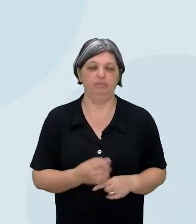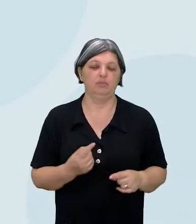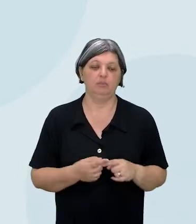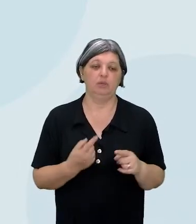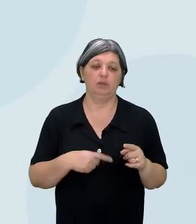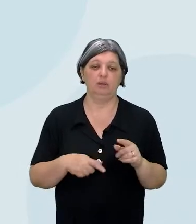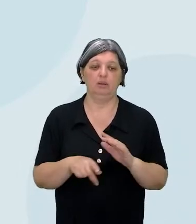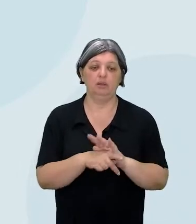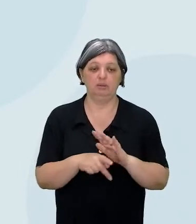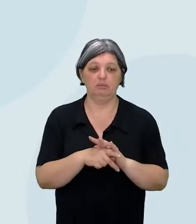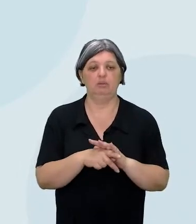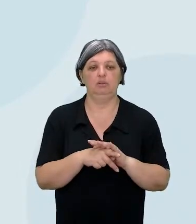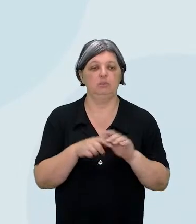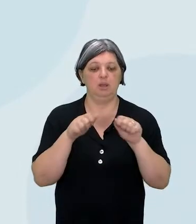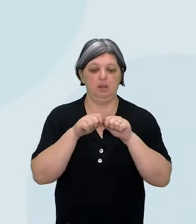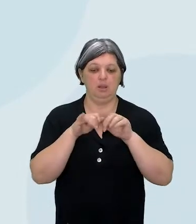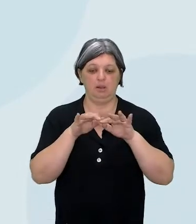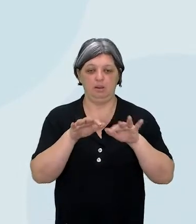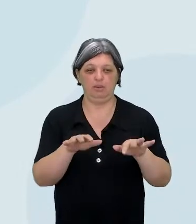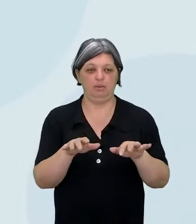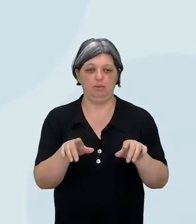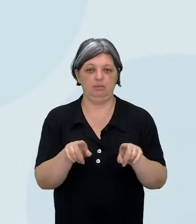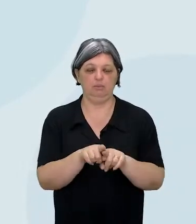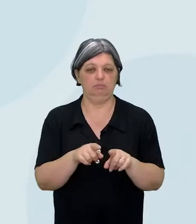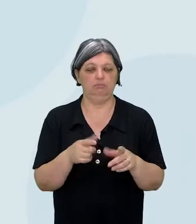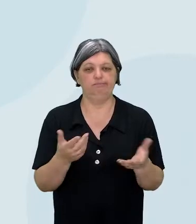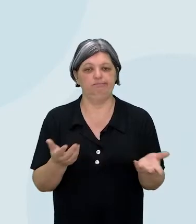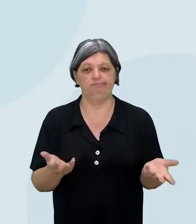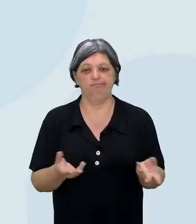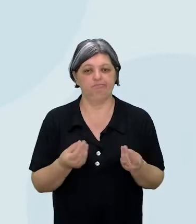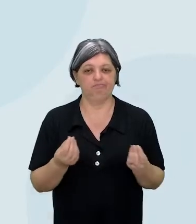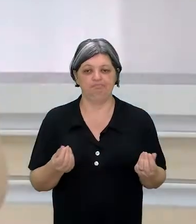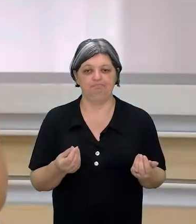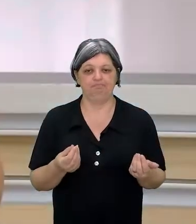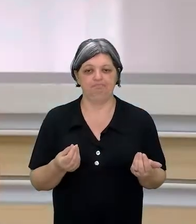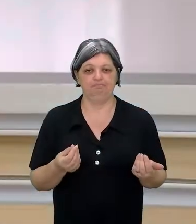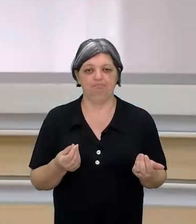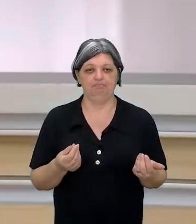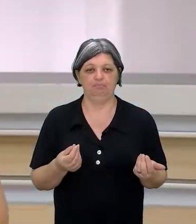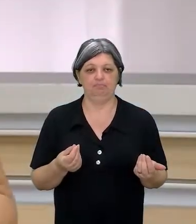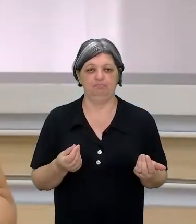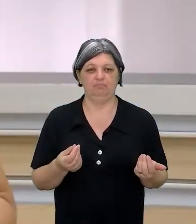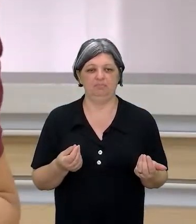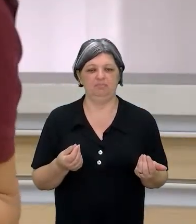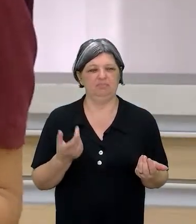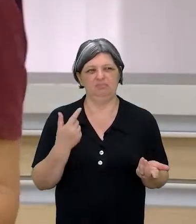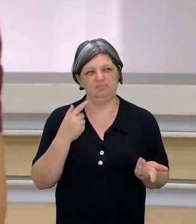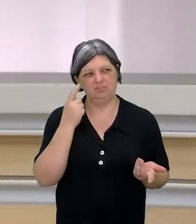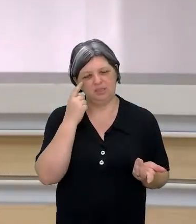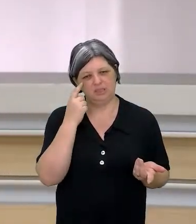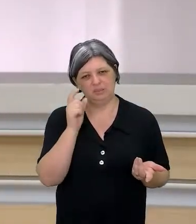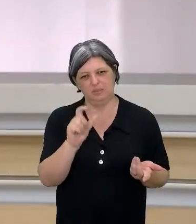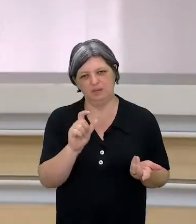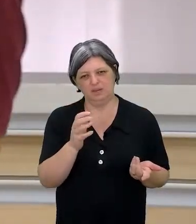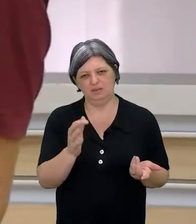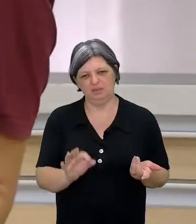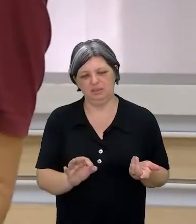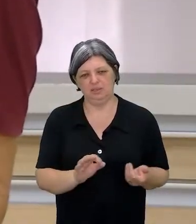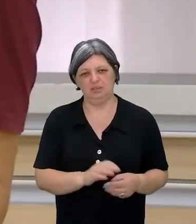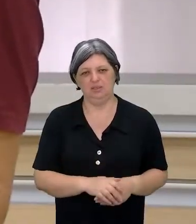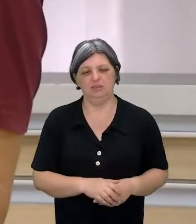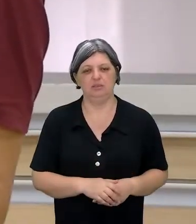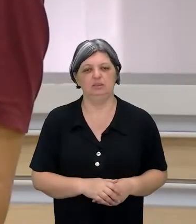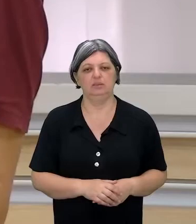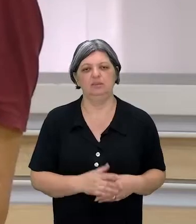transmissão significa que você não tem nenhuma... Eu não sei se... Essa não é a melhor palavra, mas foi a que eu consegui pensar agora,